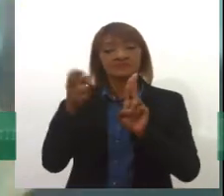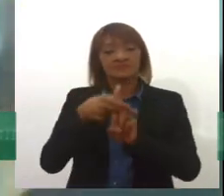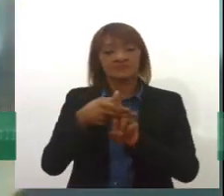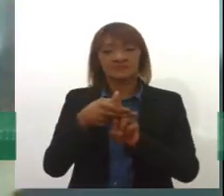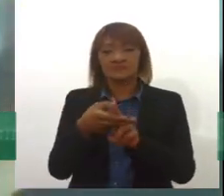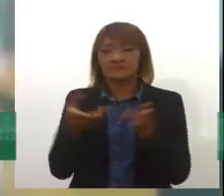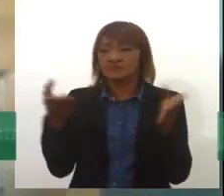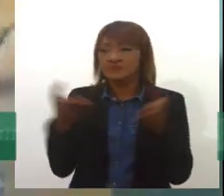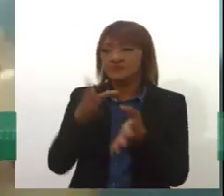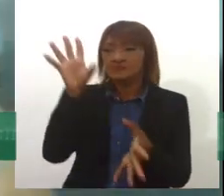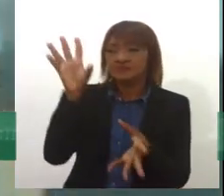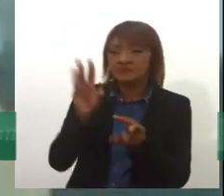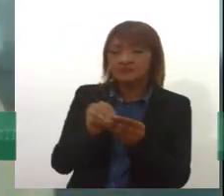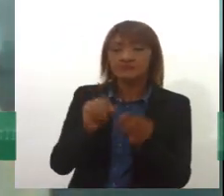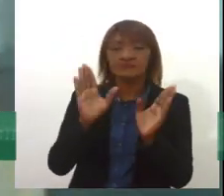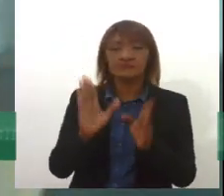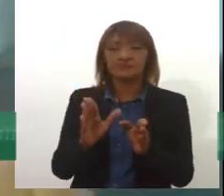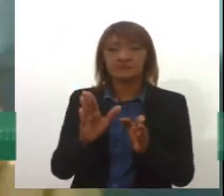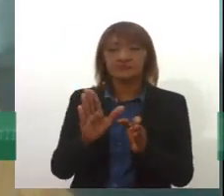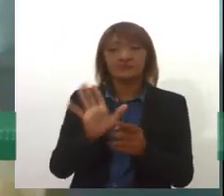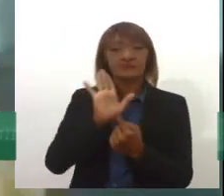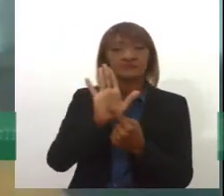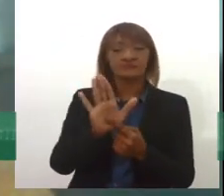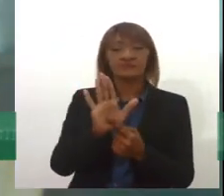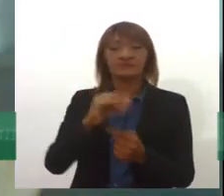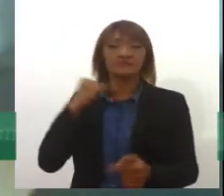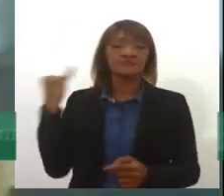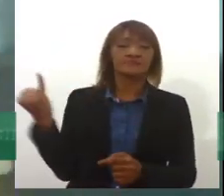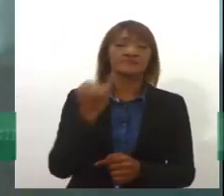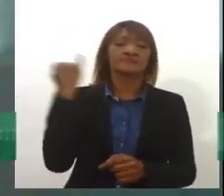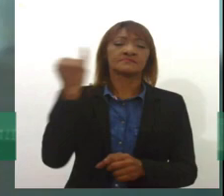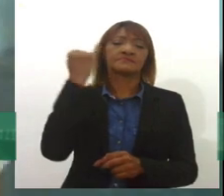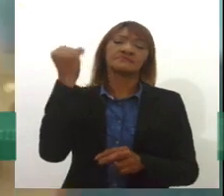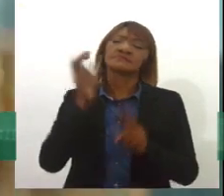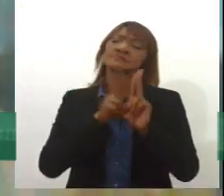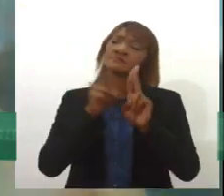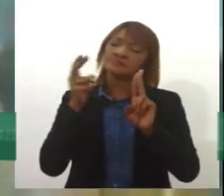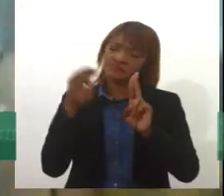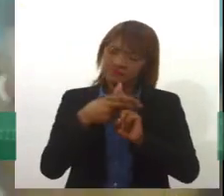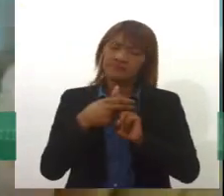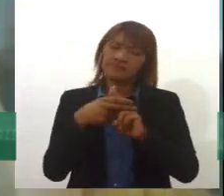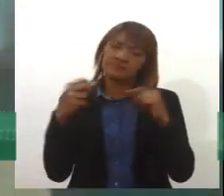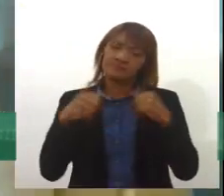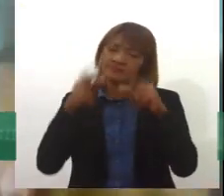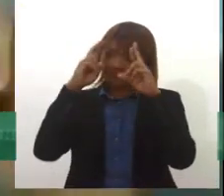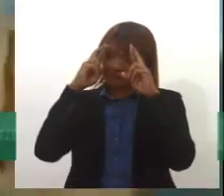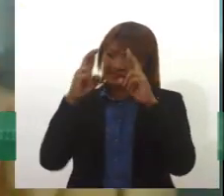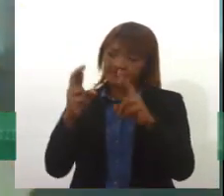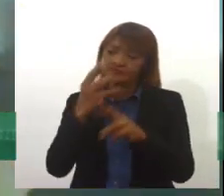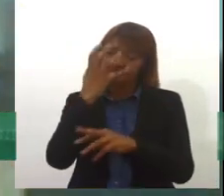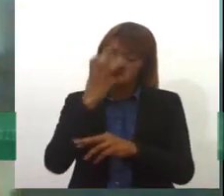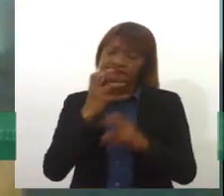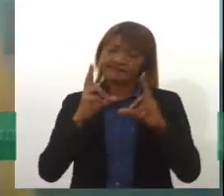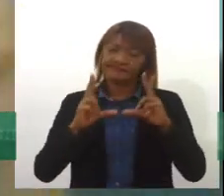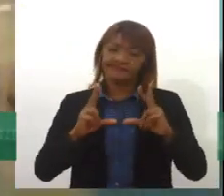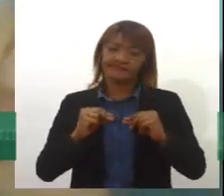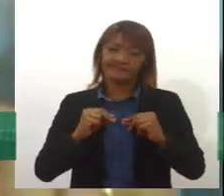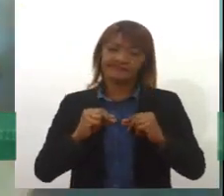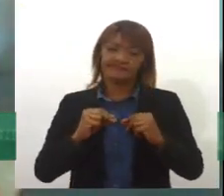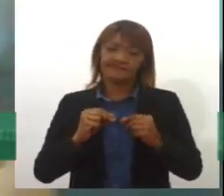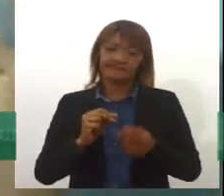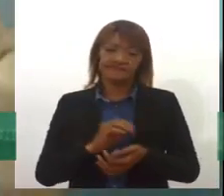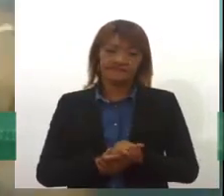potência que tem o SUS, sobretudo quando a gente trata o SUS com respeito e a seriedade que ele merece, que ele precisa,